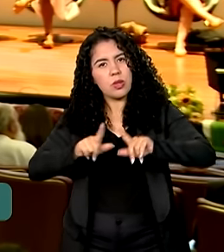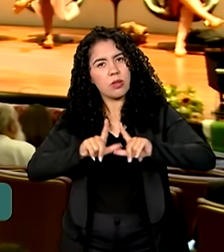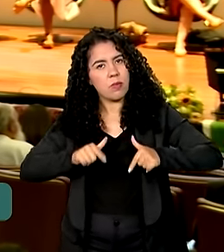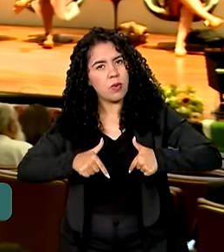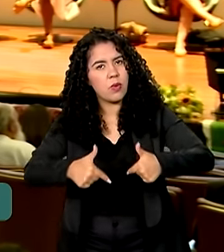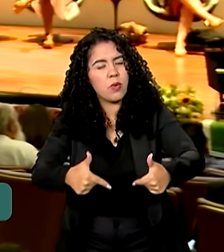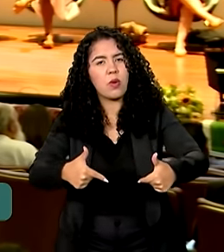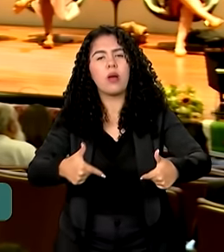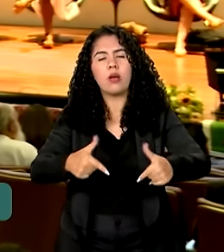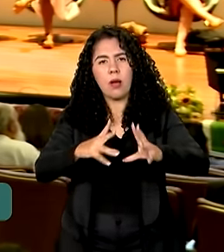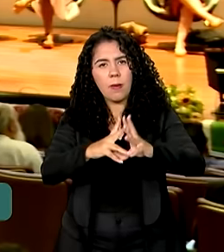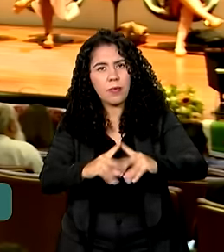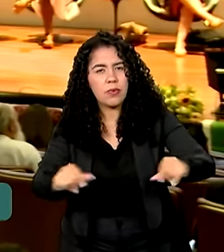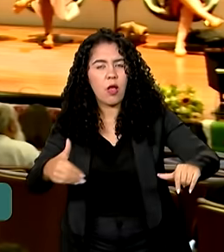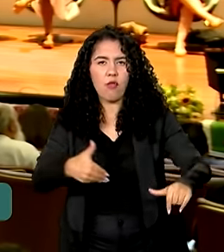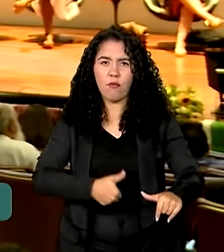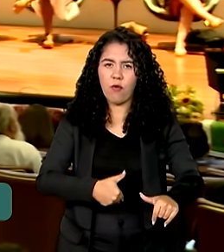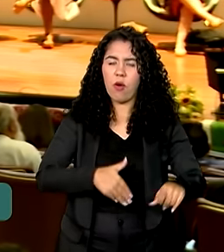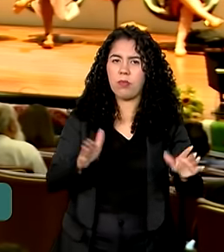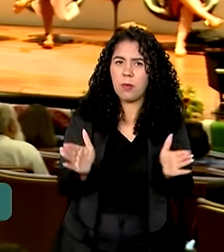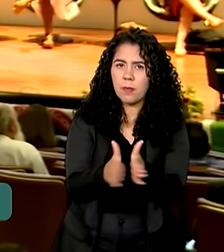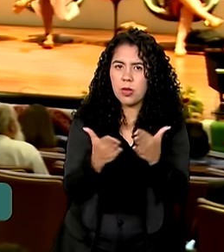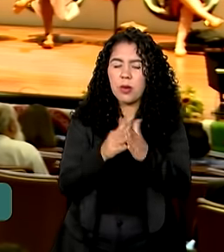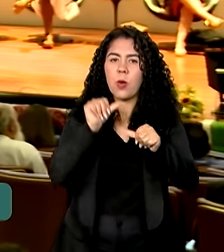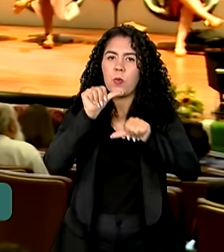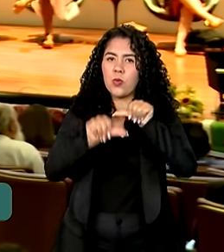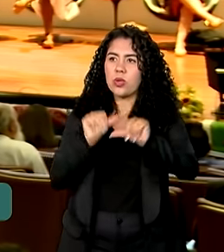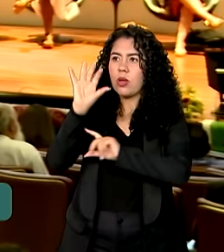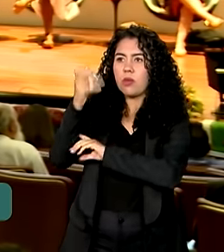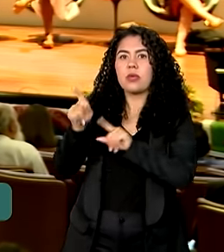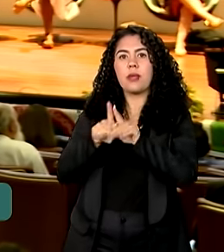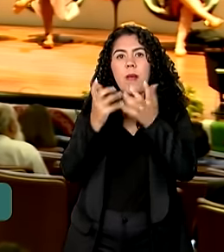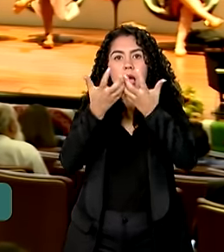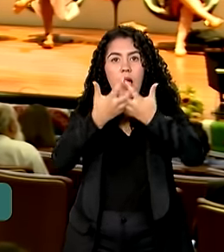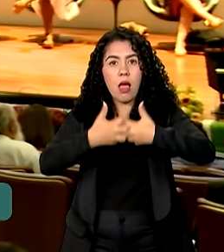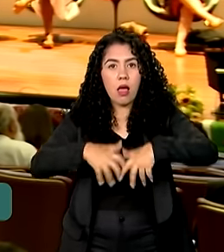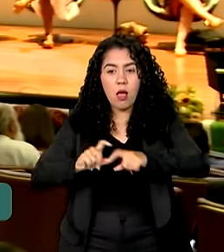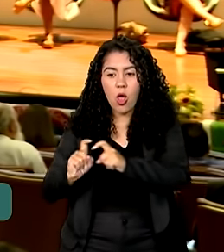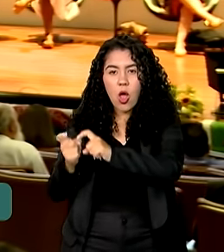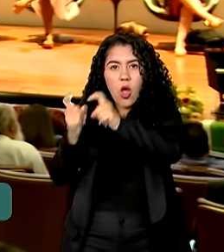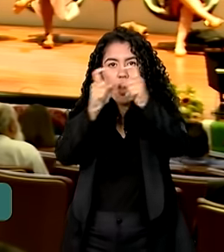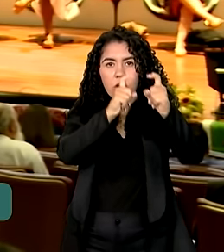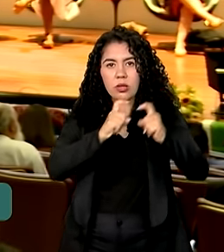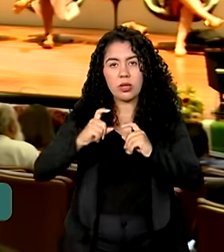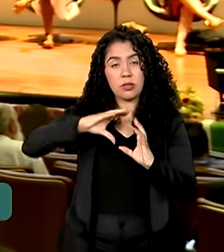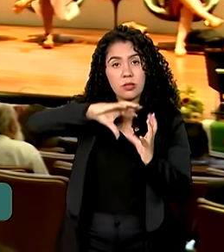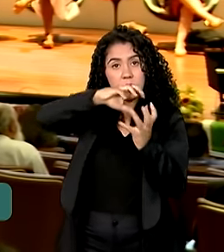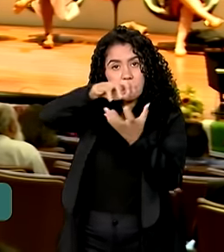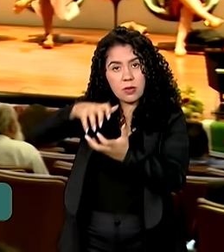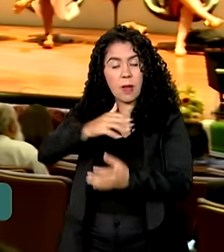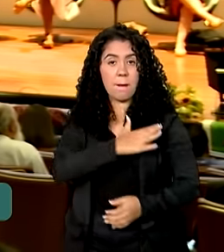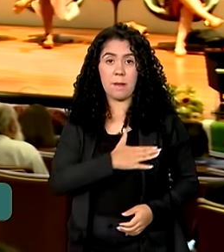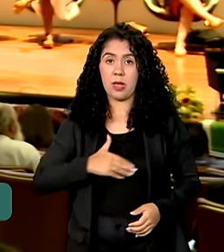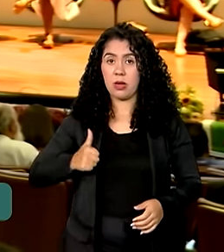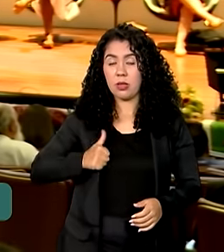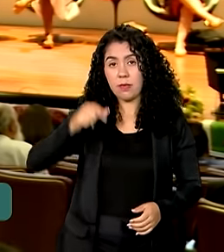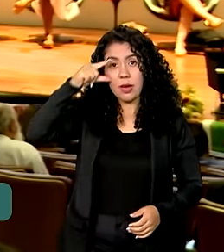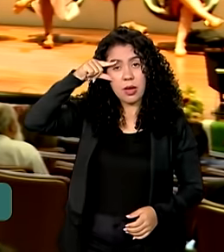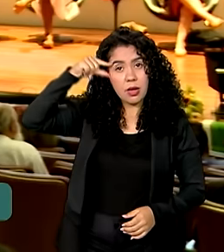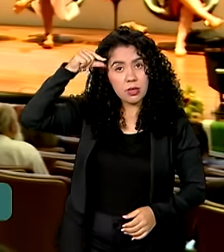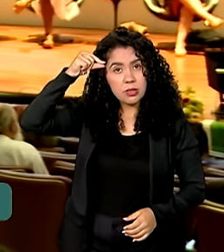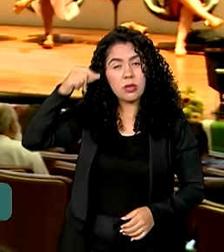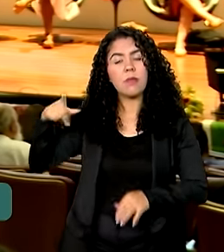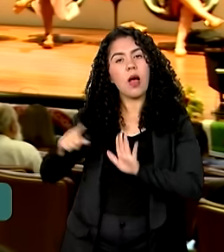fome e à pobreza, mudanças climáticas e governança global. Aos conselheiros, a primeira-dama, Janja da Silva,